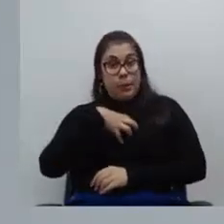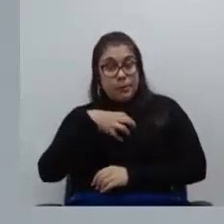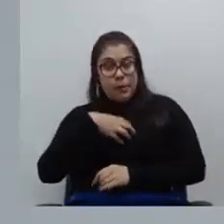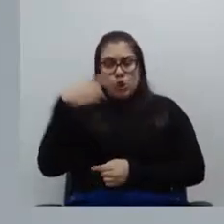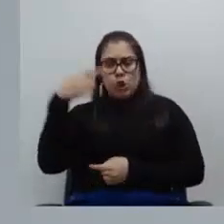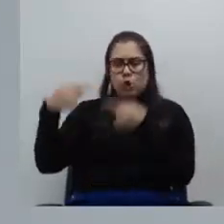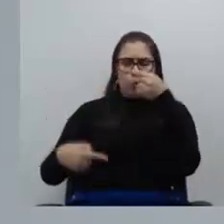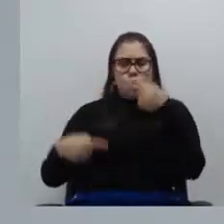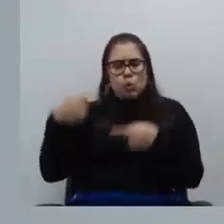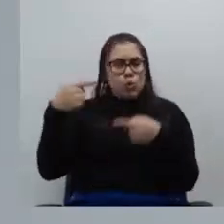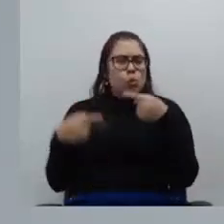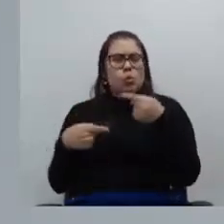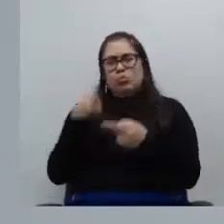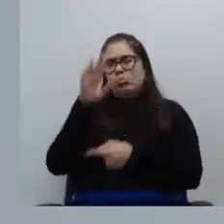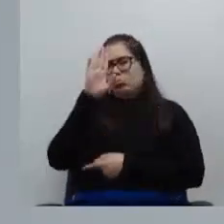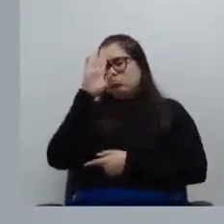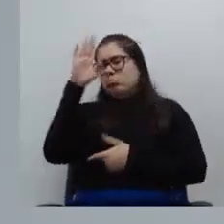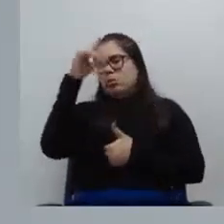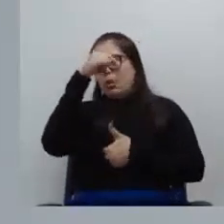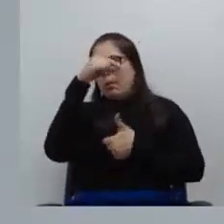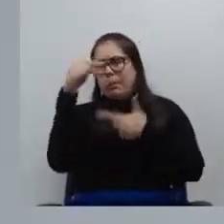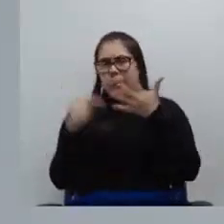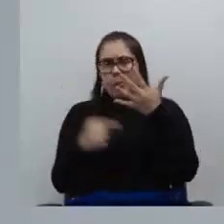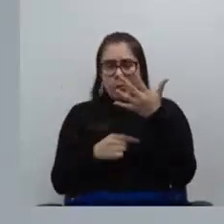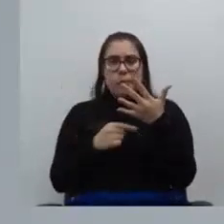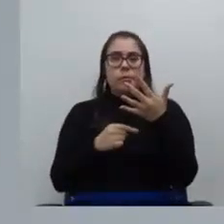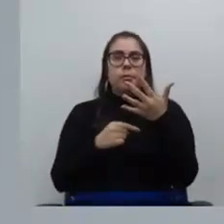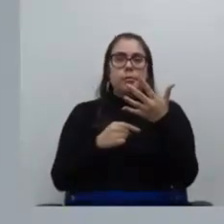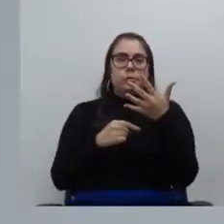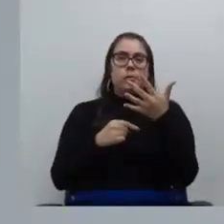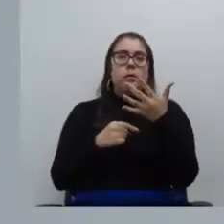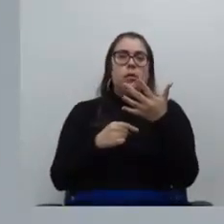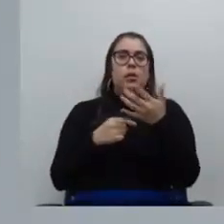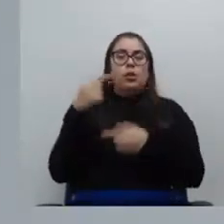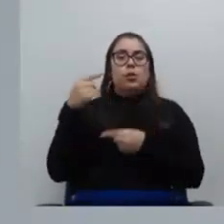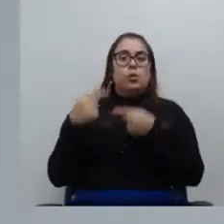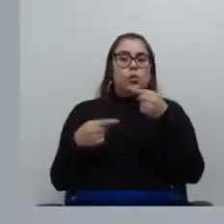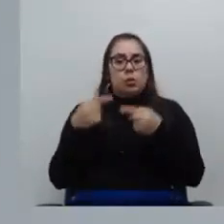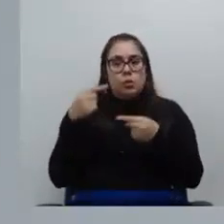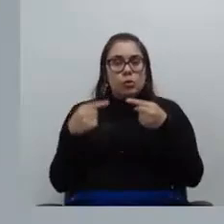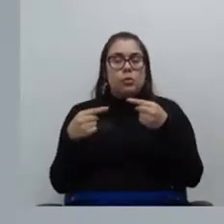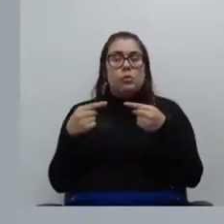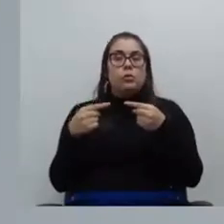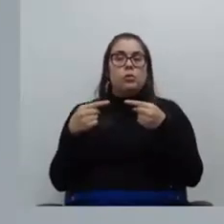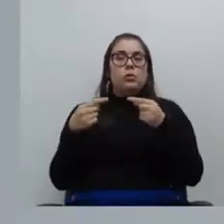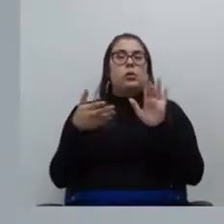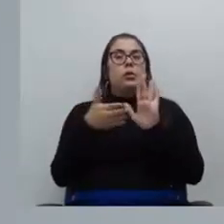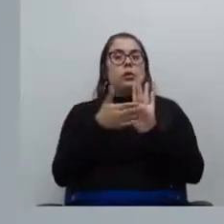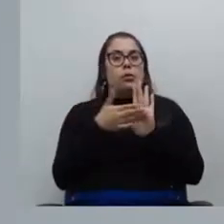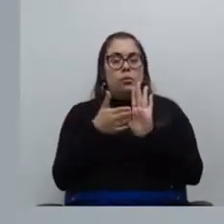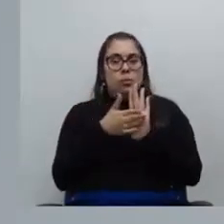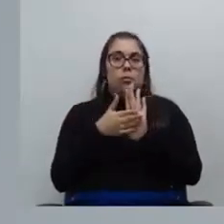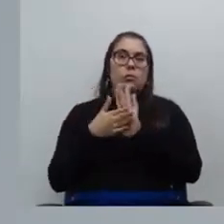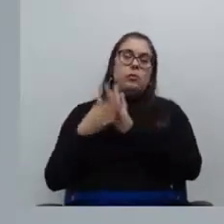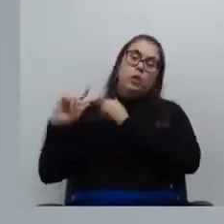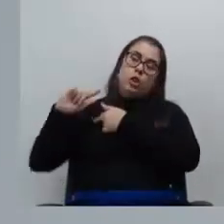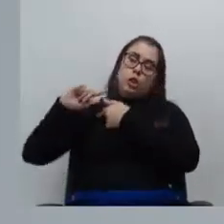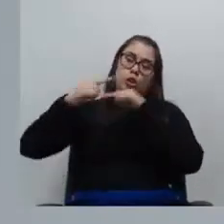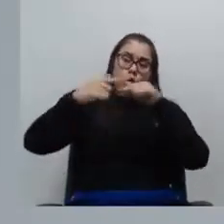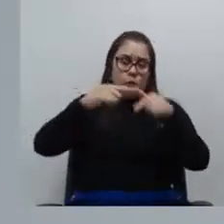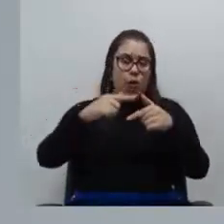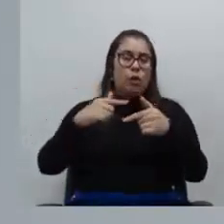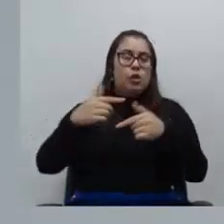expansão e um dos critérios essenciais, é justamente a discussão sobre a existência de provas tradicionais no território. E aqui,